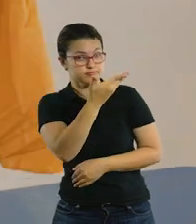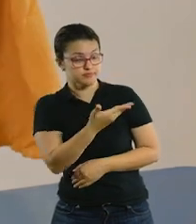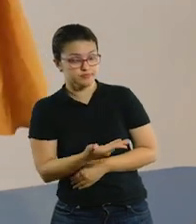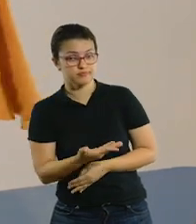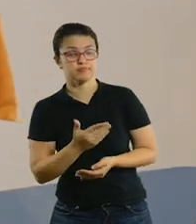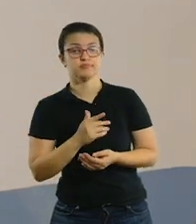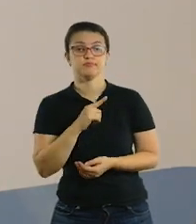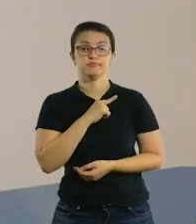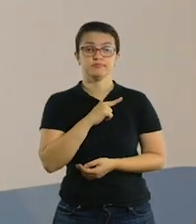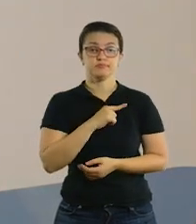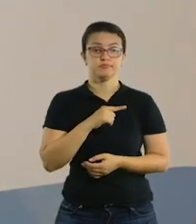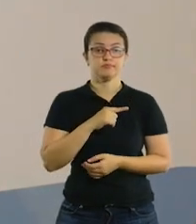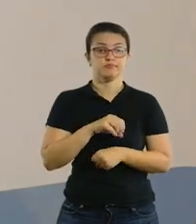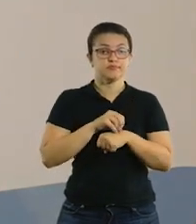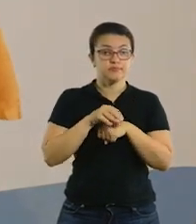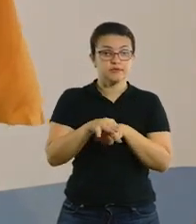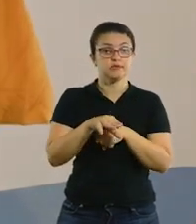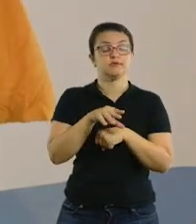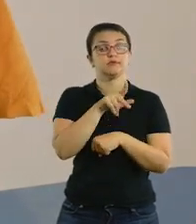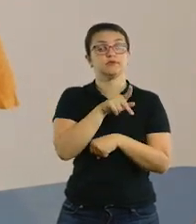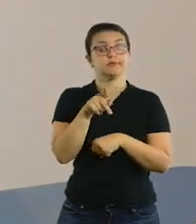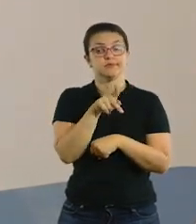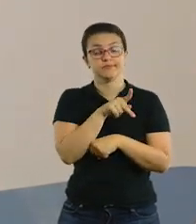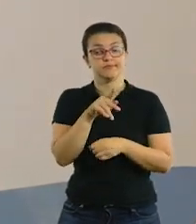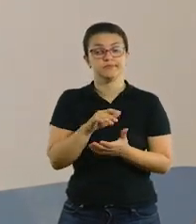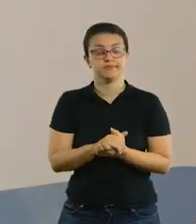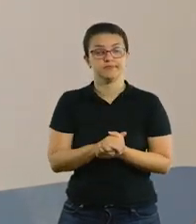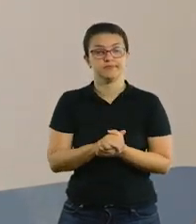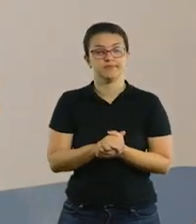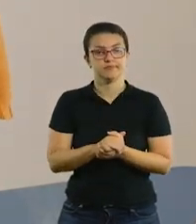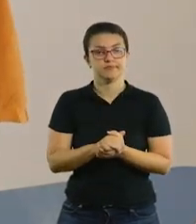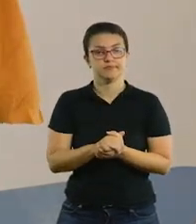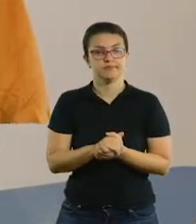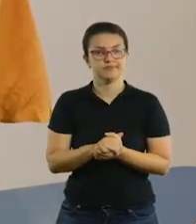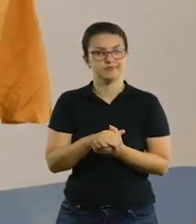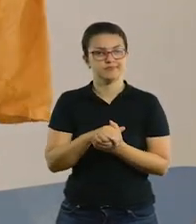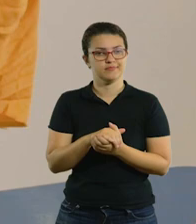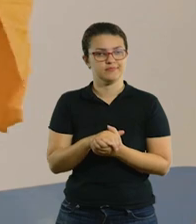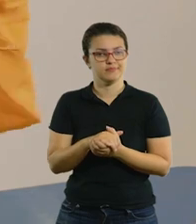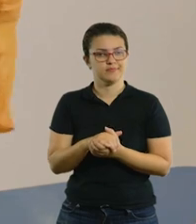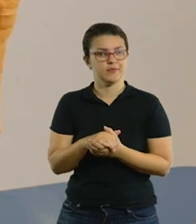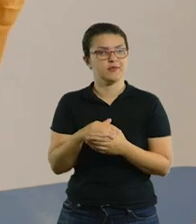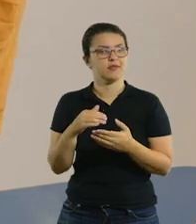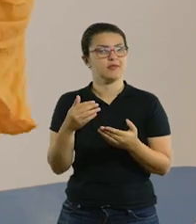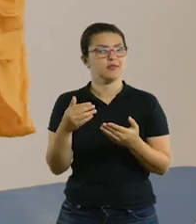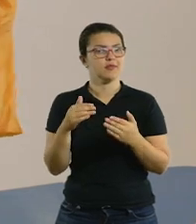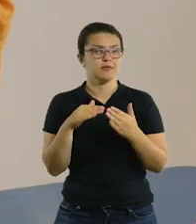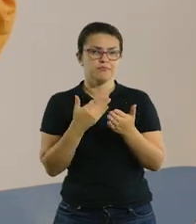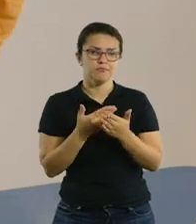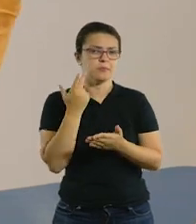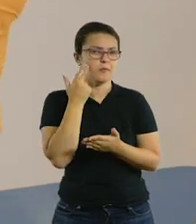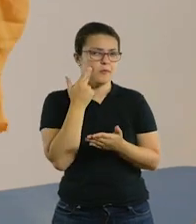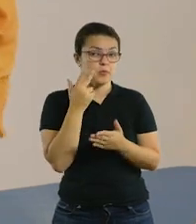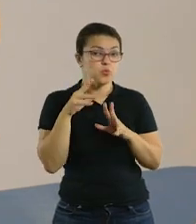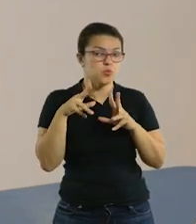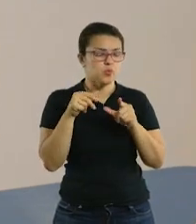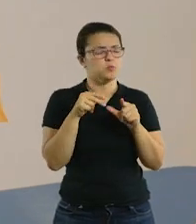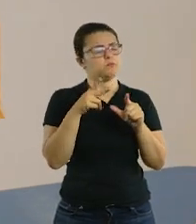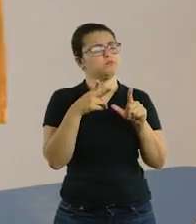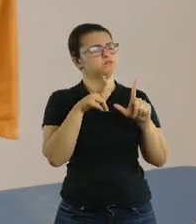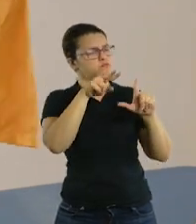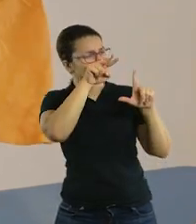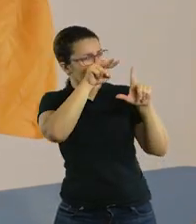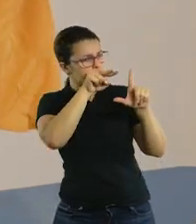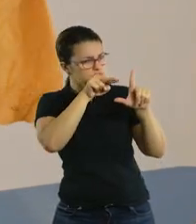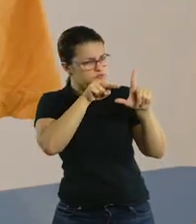tem esse formato. Aqui a gente tem as orientações do professor, da sala regular. Lembra que eu falei que é importante que você tenha noção do todo?